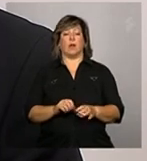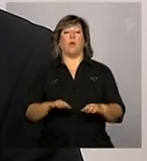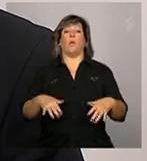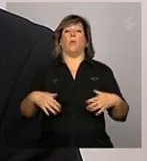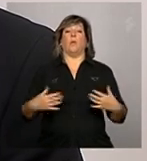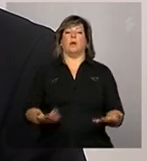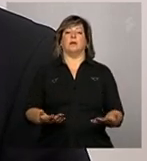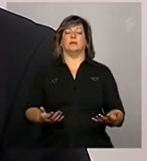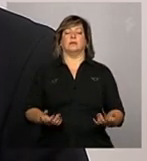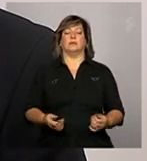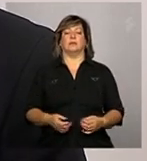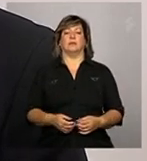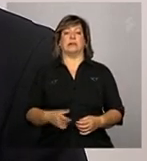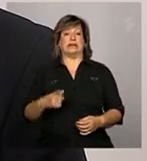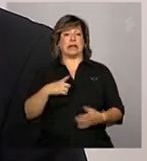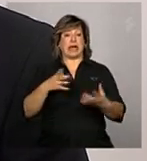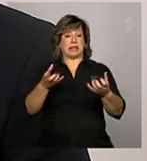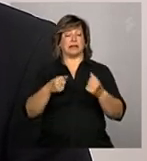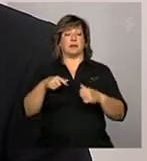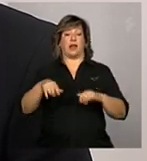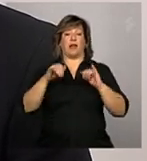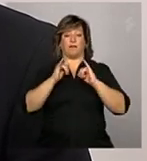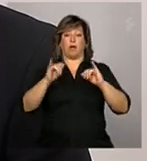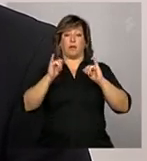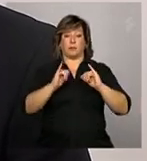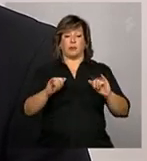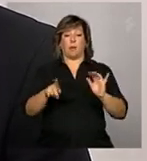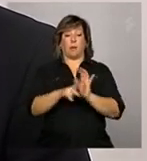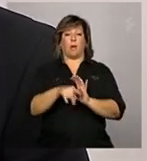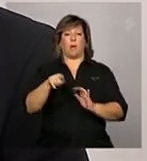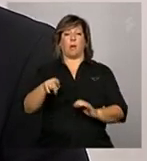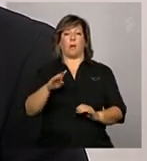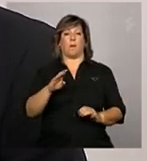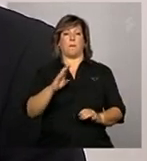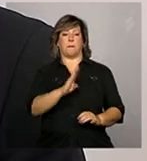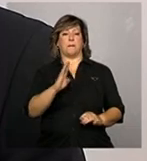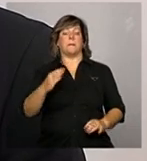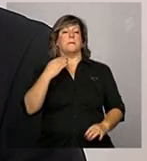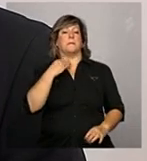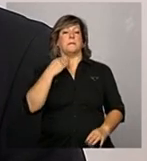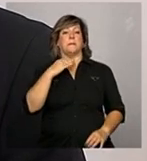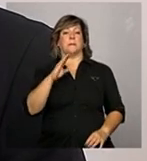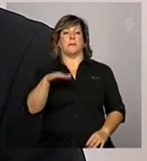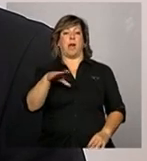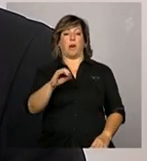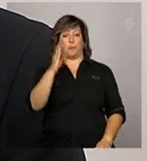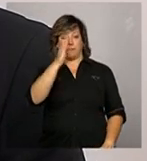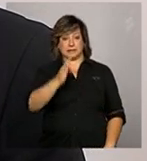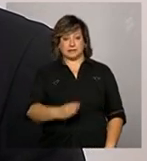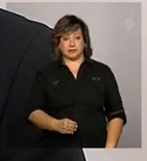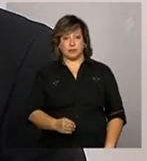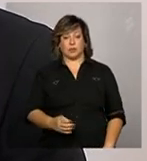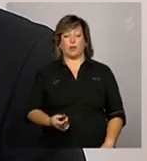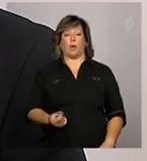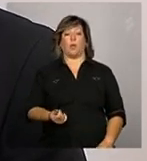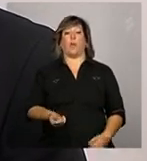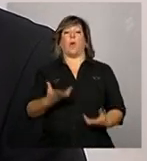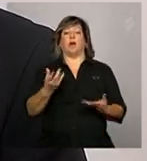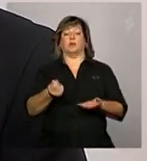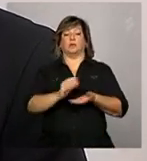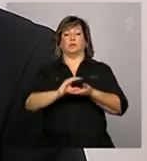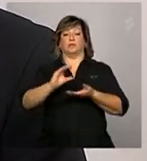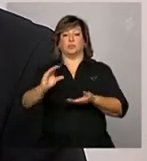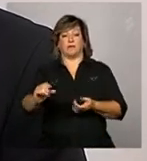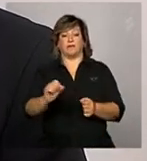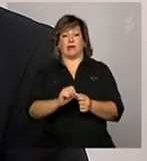recebe essa informação do próprio Banco do Brasil ou seja quantos repasses foram feitos dentro